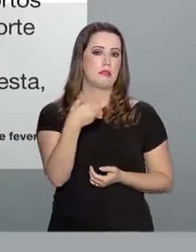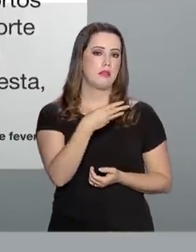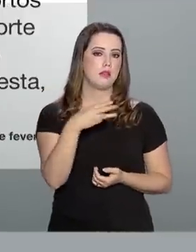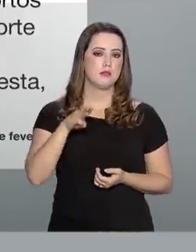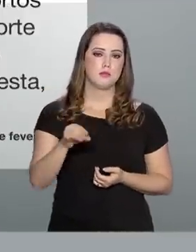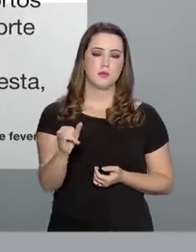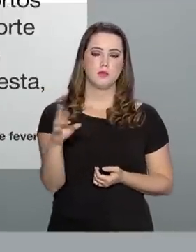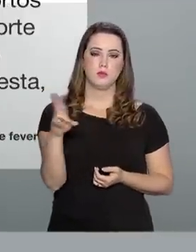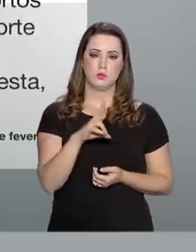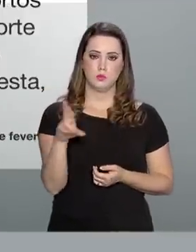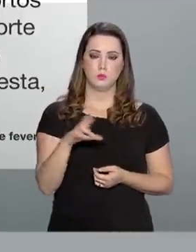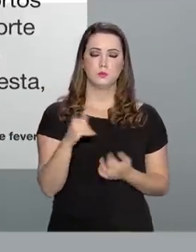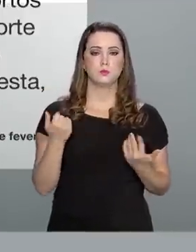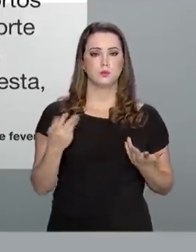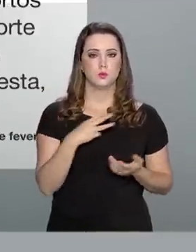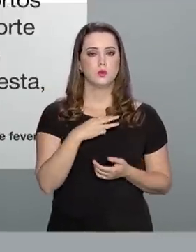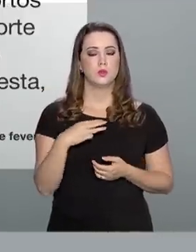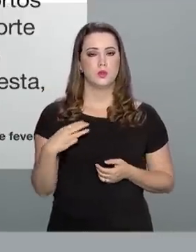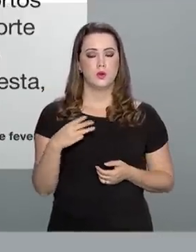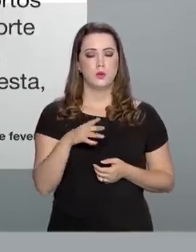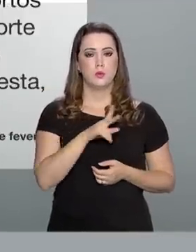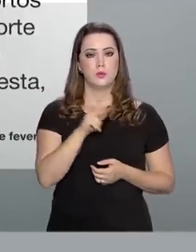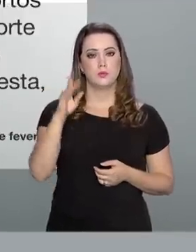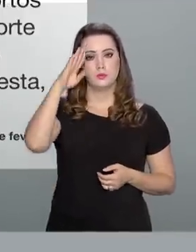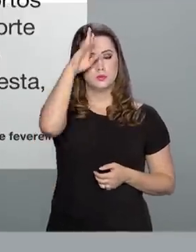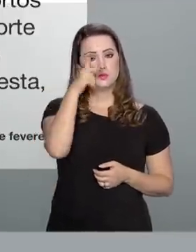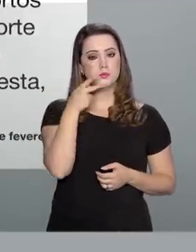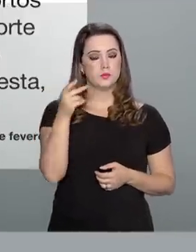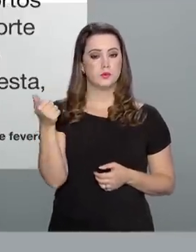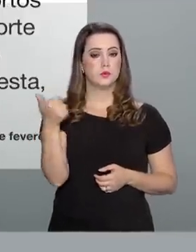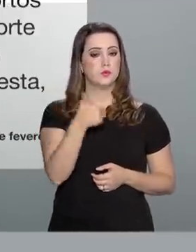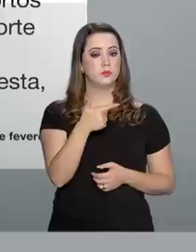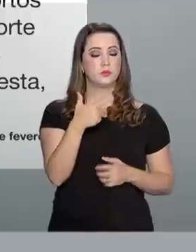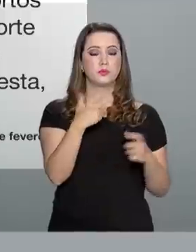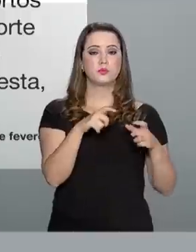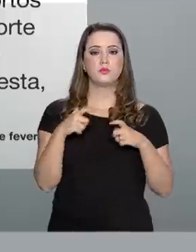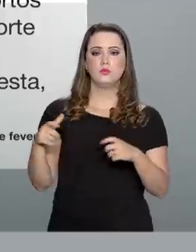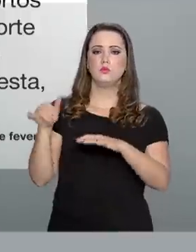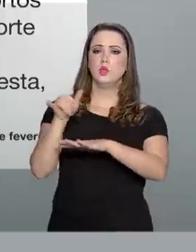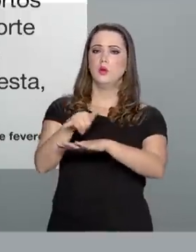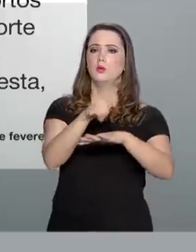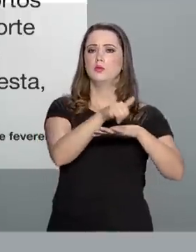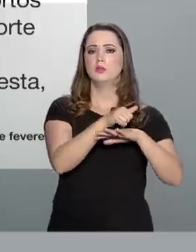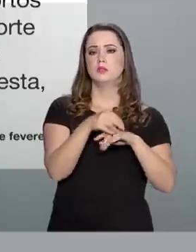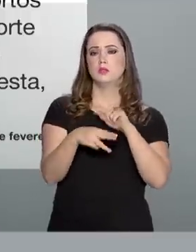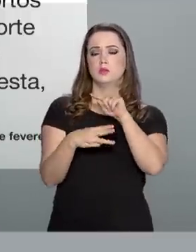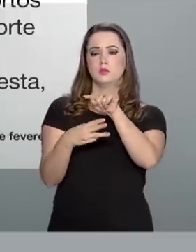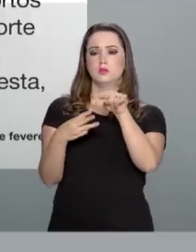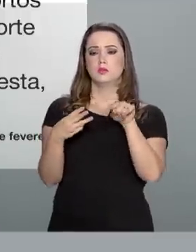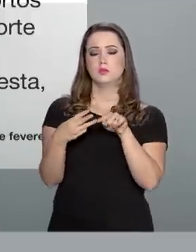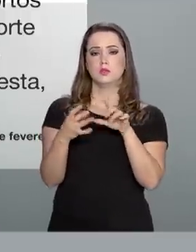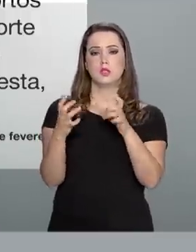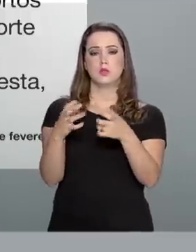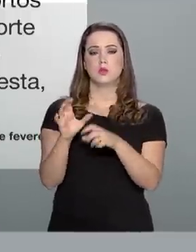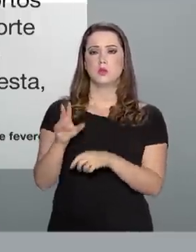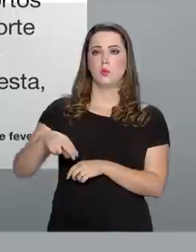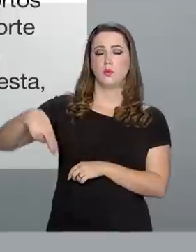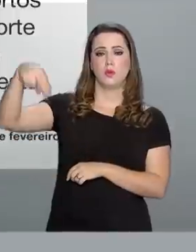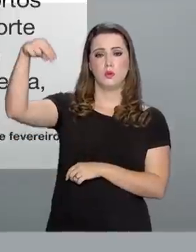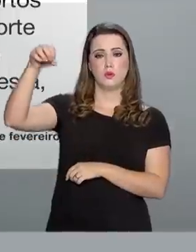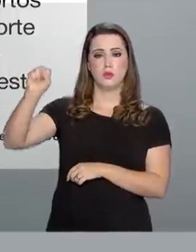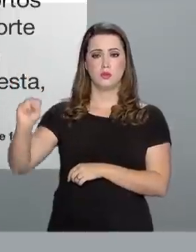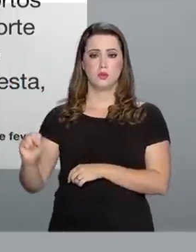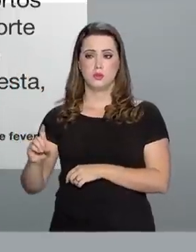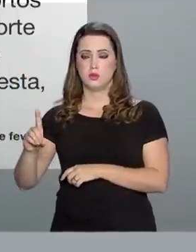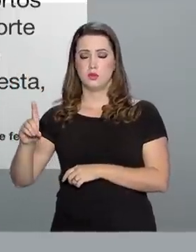Segundo o presidente Bolsonaro, os 12 aeroportos que serão concedidos estão previstos em três blocos, Nordeste, Sudeste